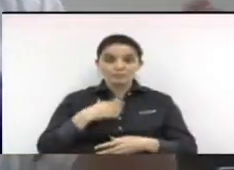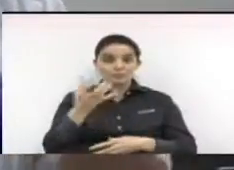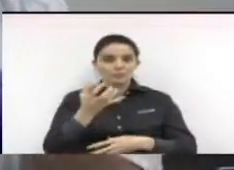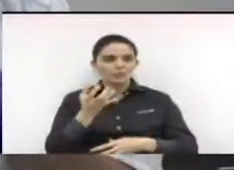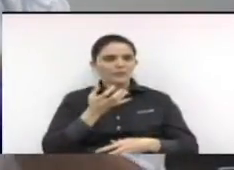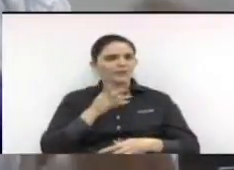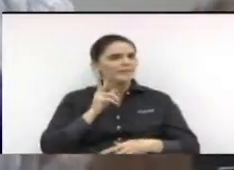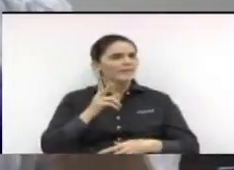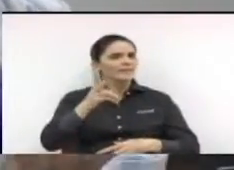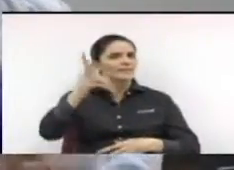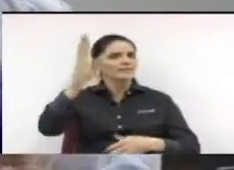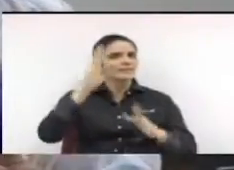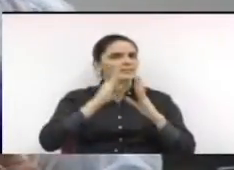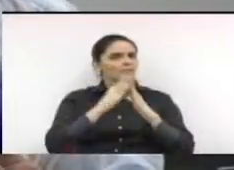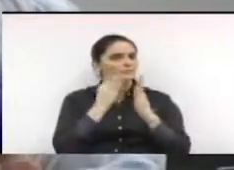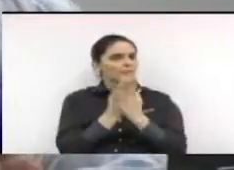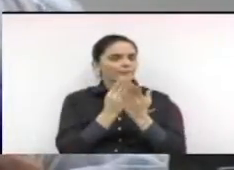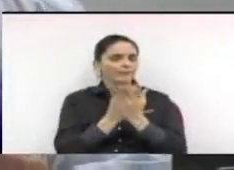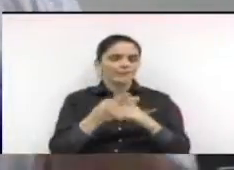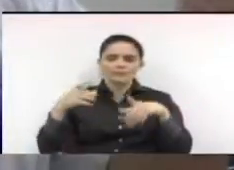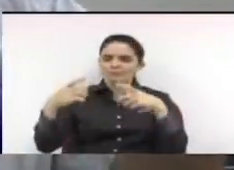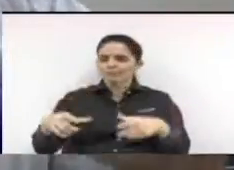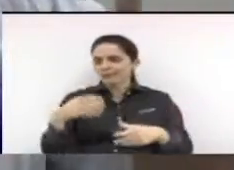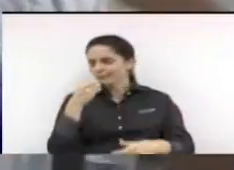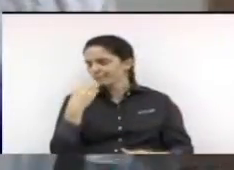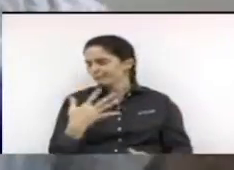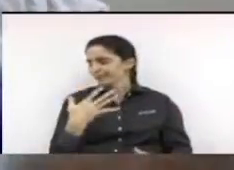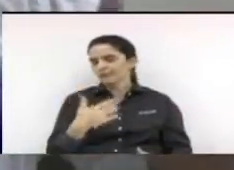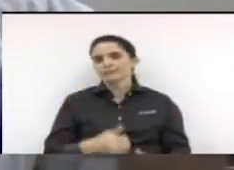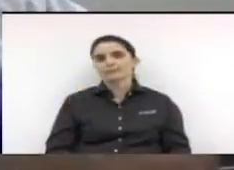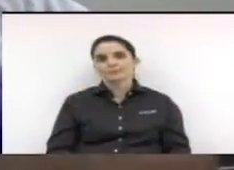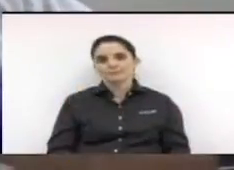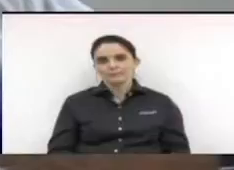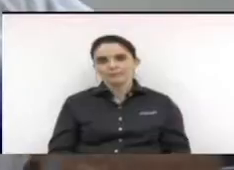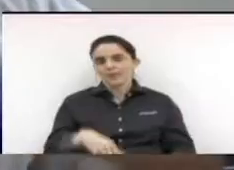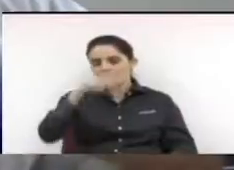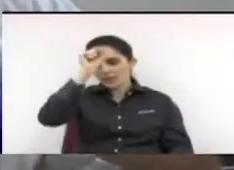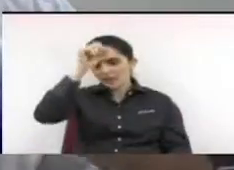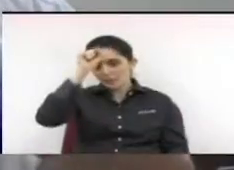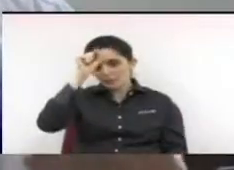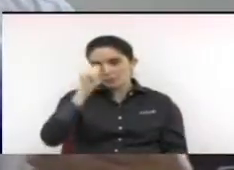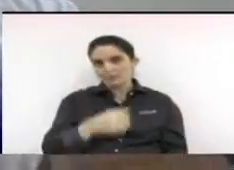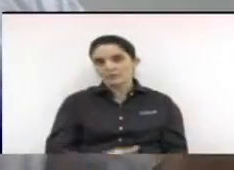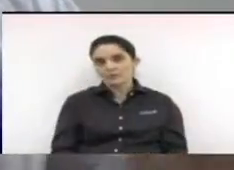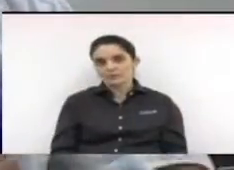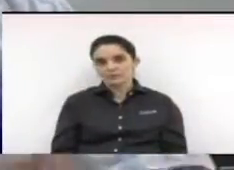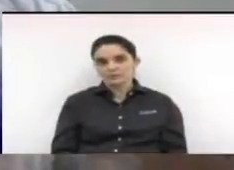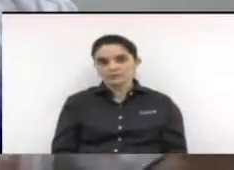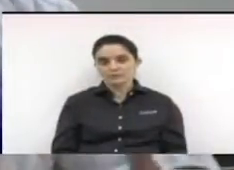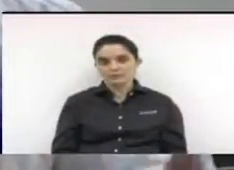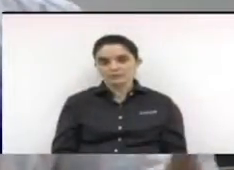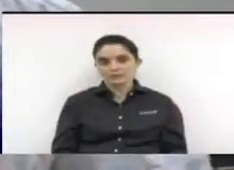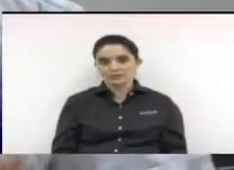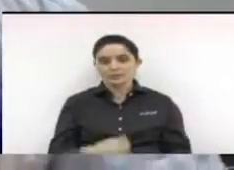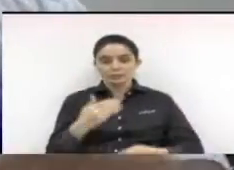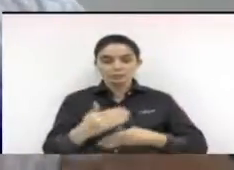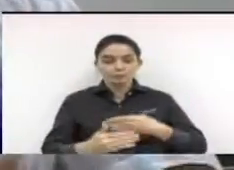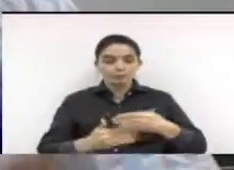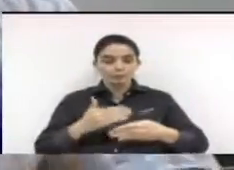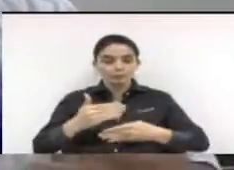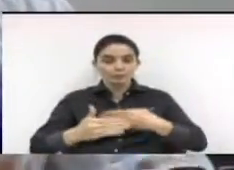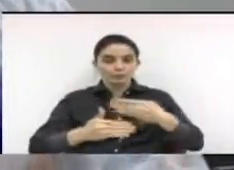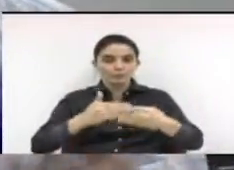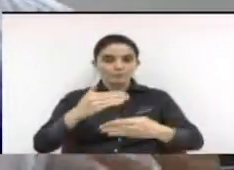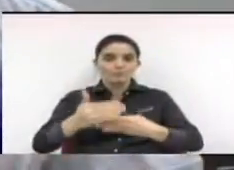porque era um local espetacular local onde ele aprendeu se dava continuidade